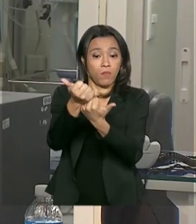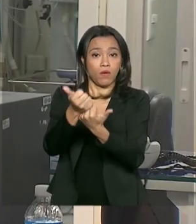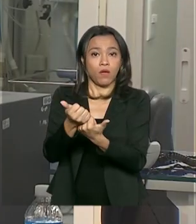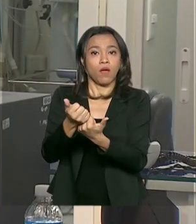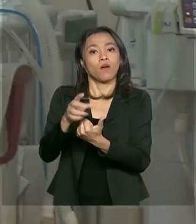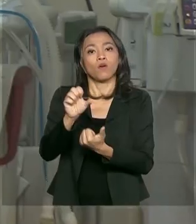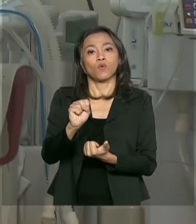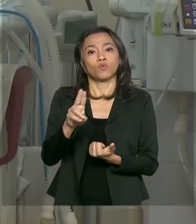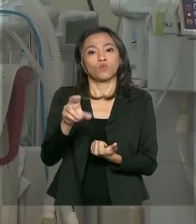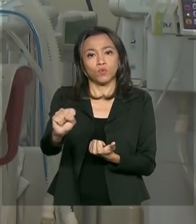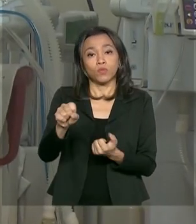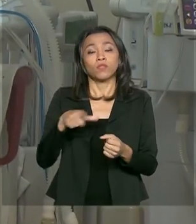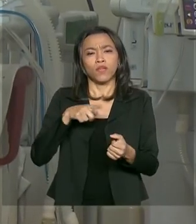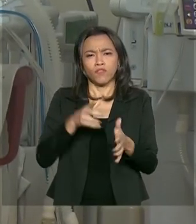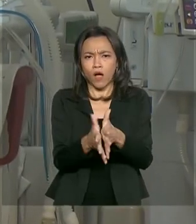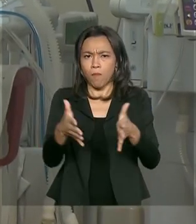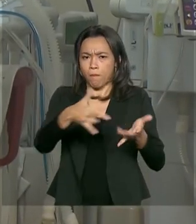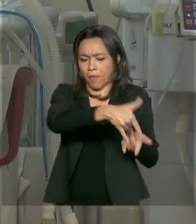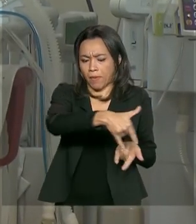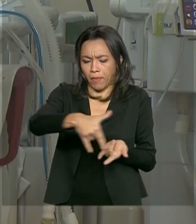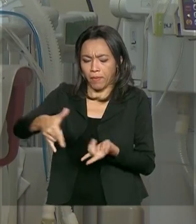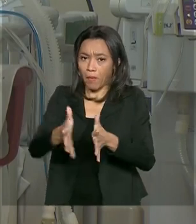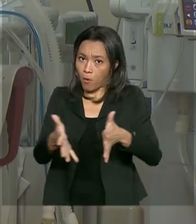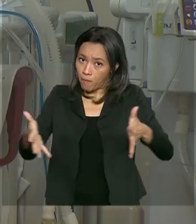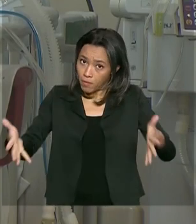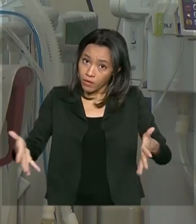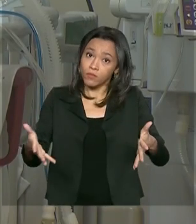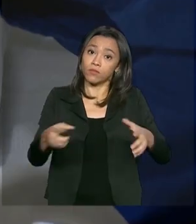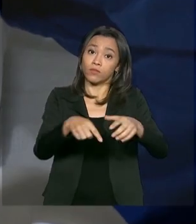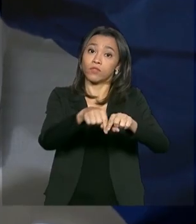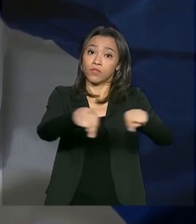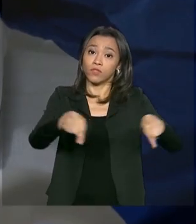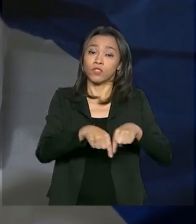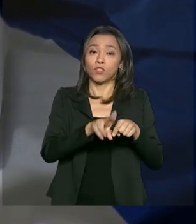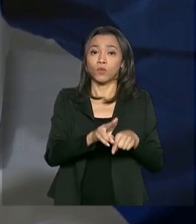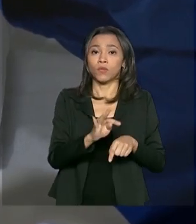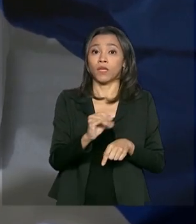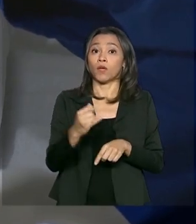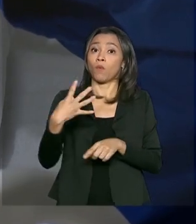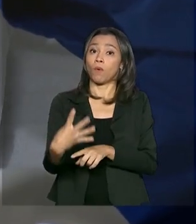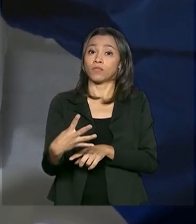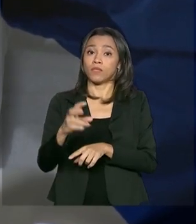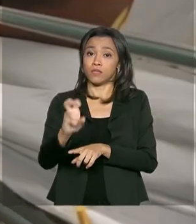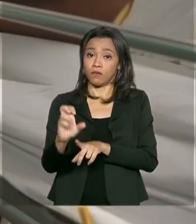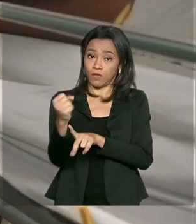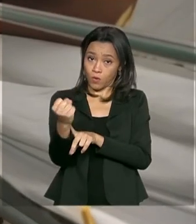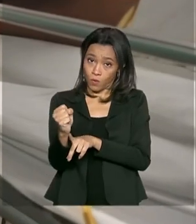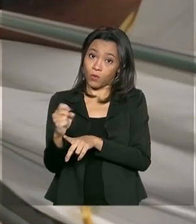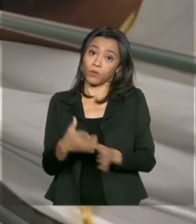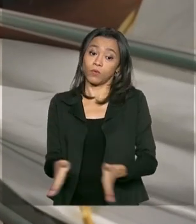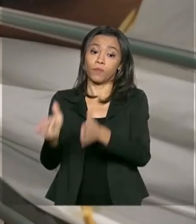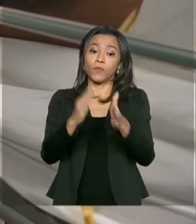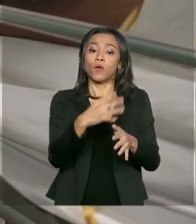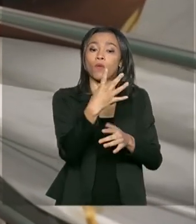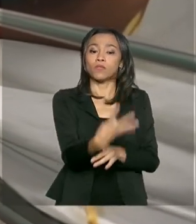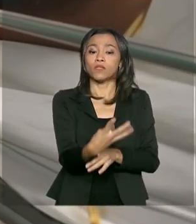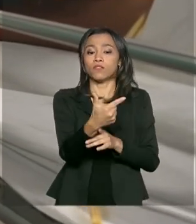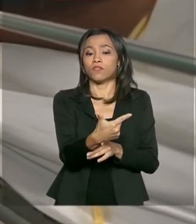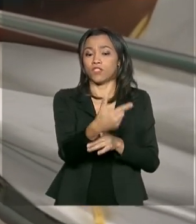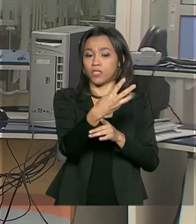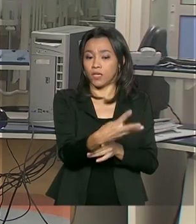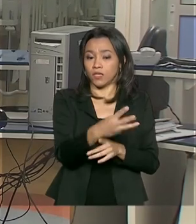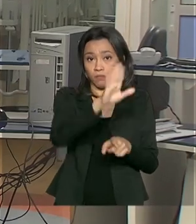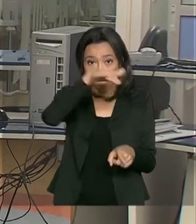aumento de leitos de UTI para coronavírus. São mais 458, 423 para